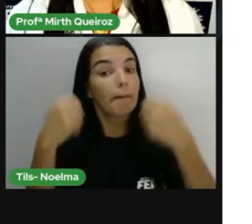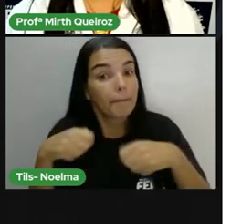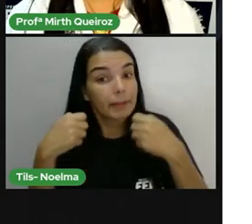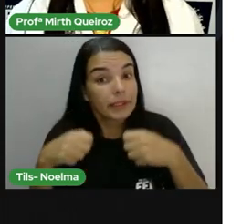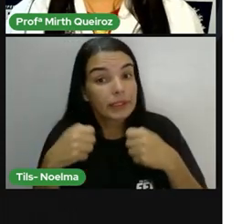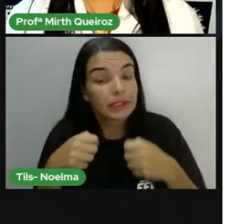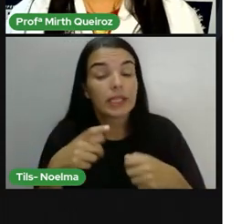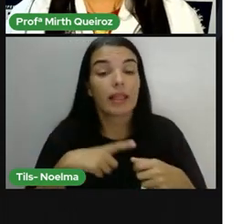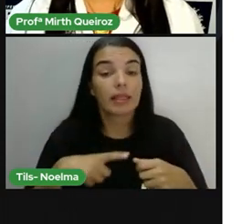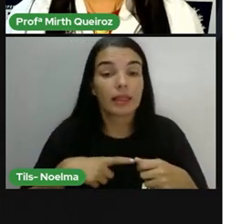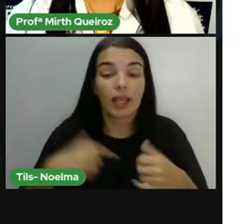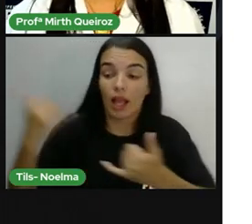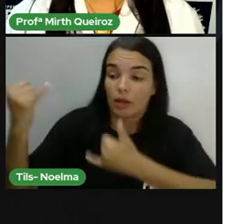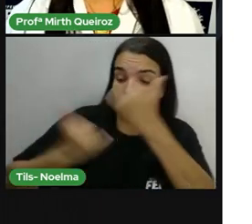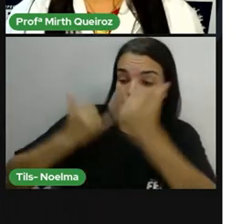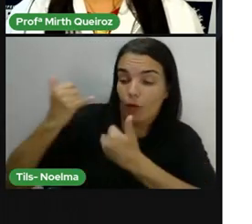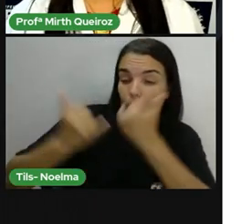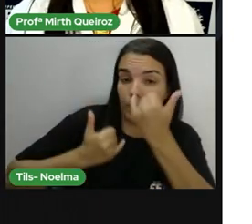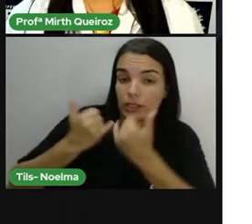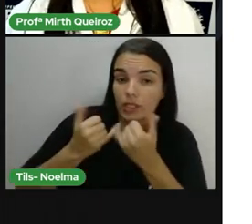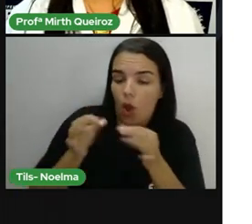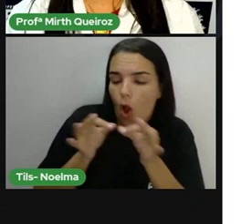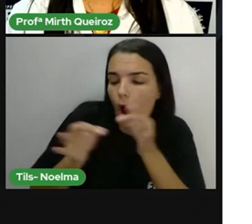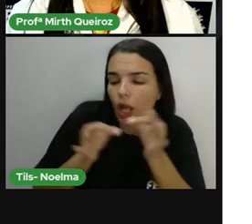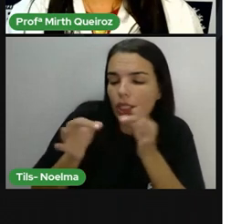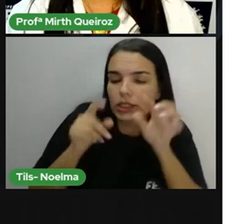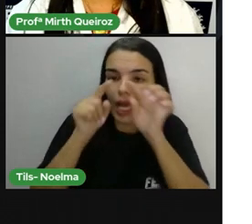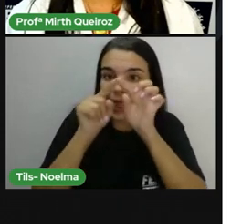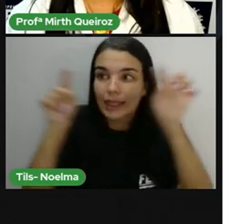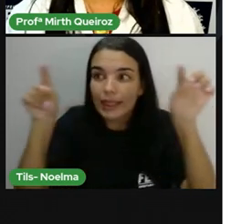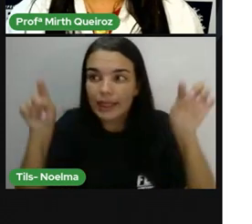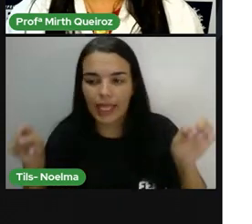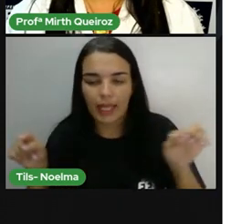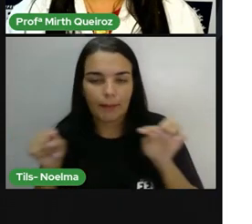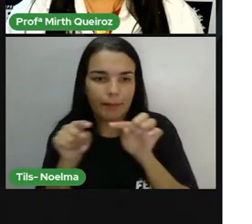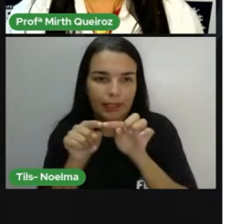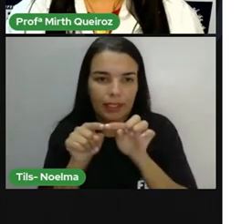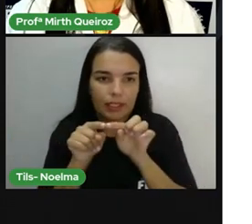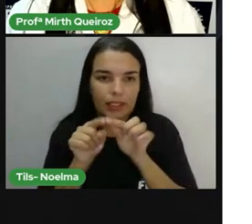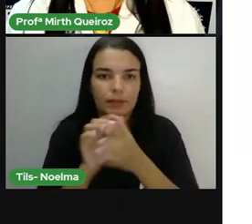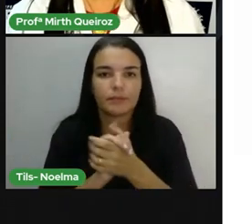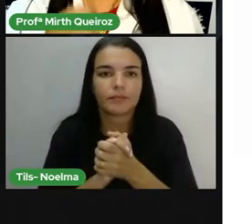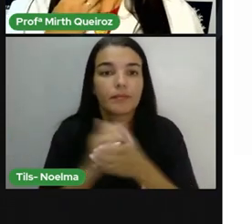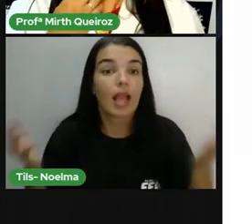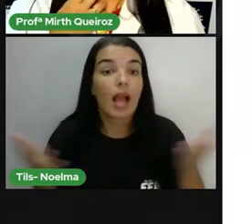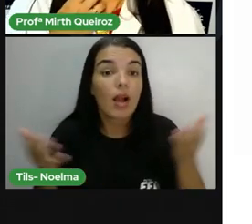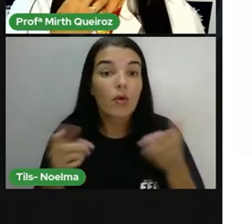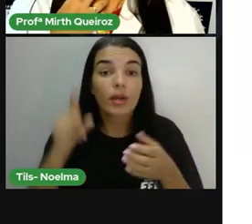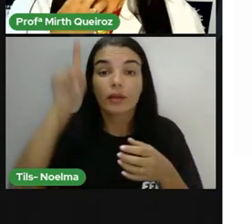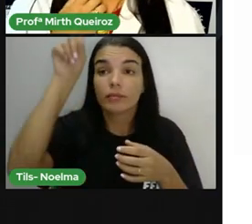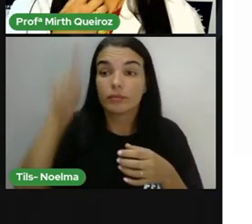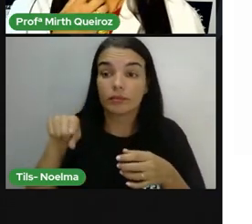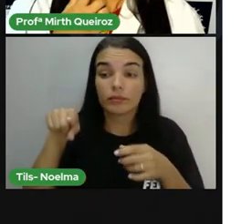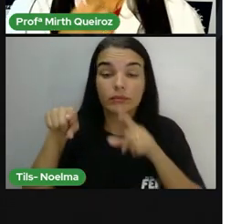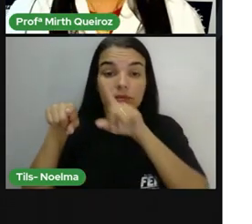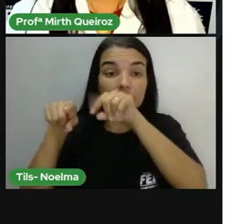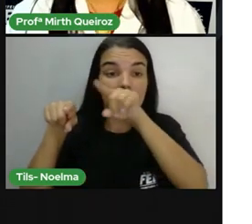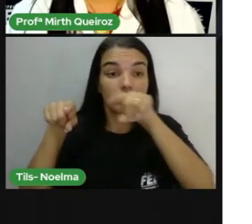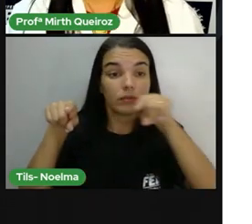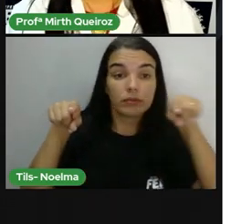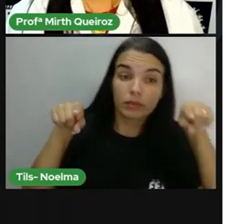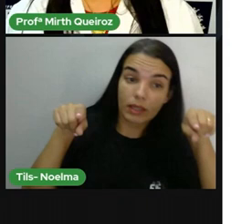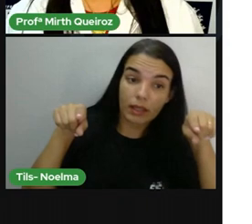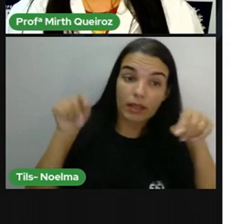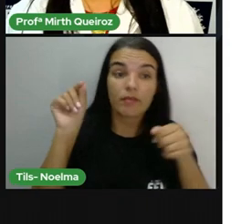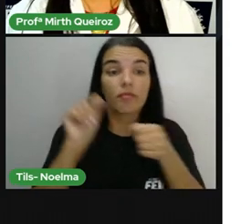pegar esses dados e organizar em tabela, como a própria colocou aqui para vocês. E aí, agora, a gente, com esses